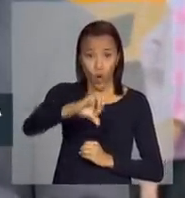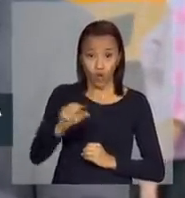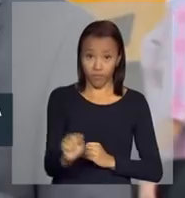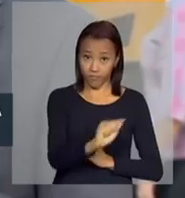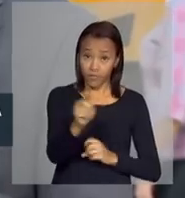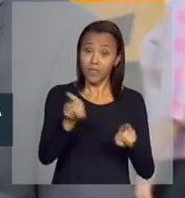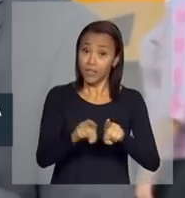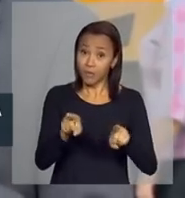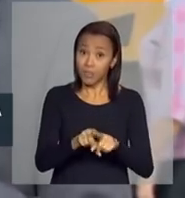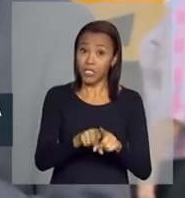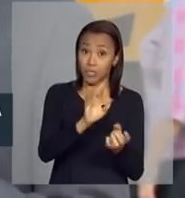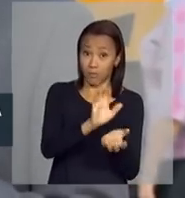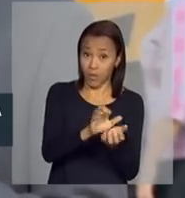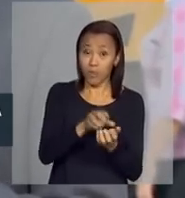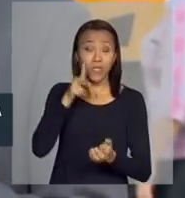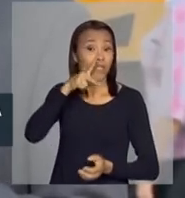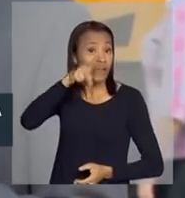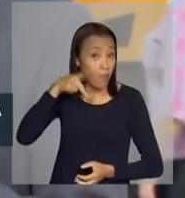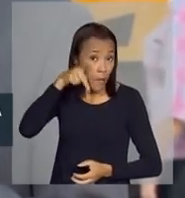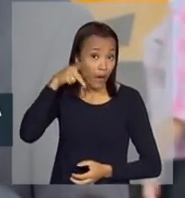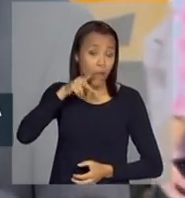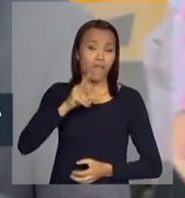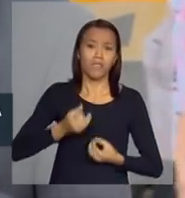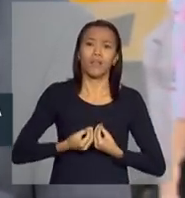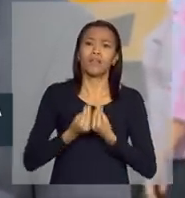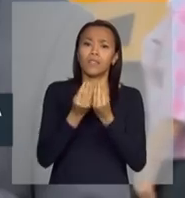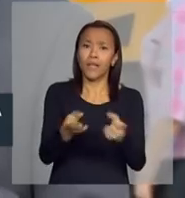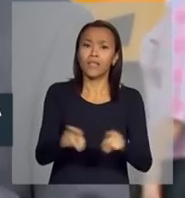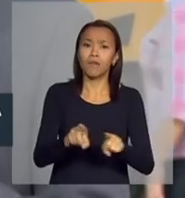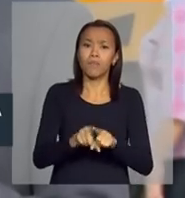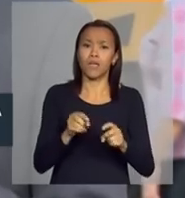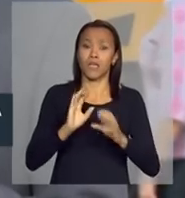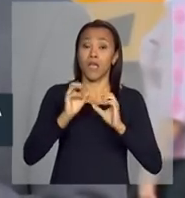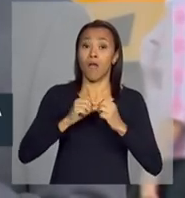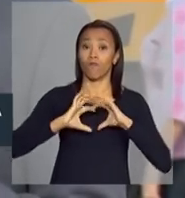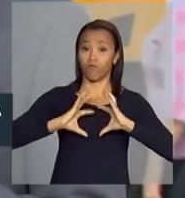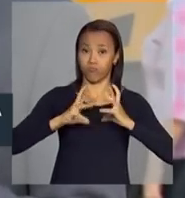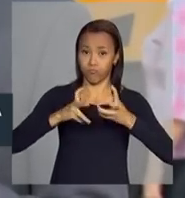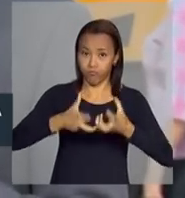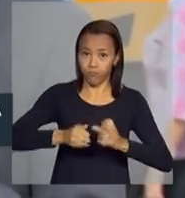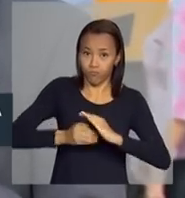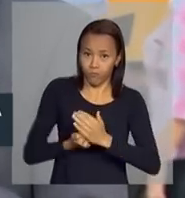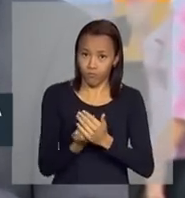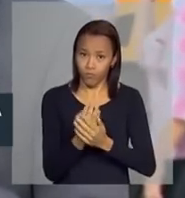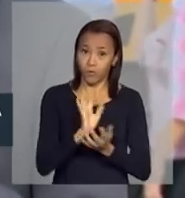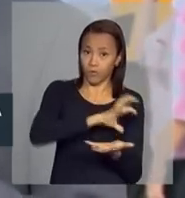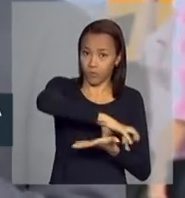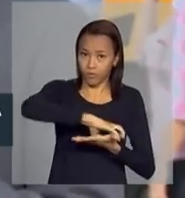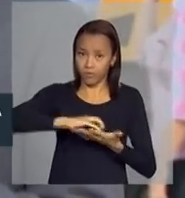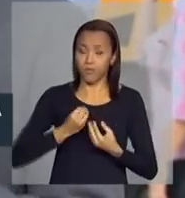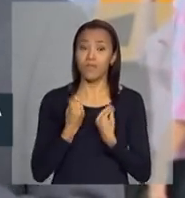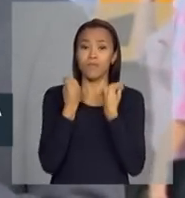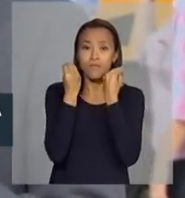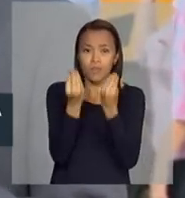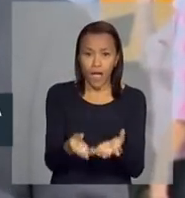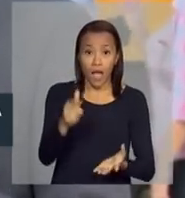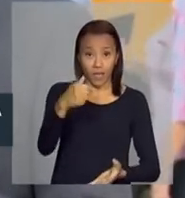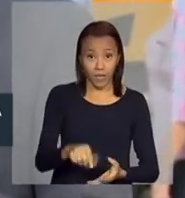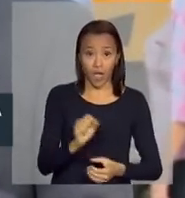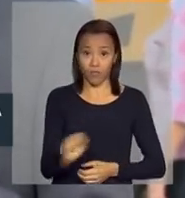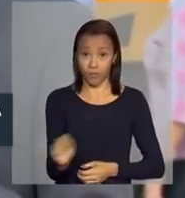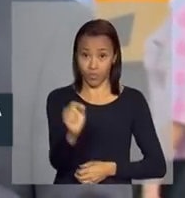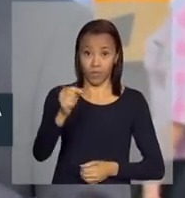e da Paraíba. Também será feita a entrega de 22 máquinas retroescavadeiras a municípios do estado de